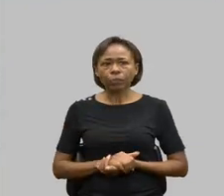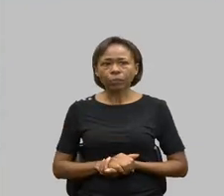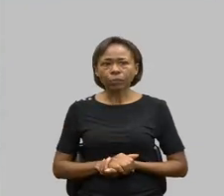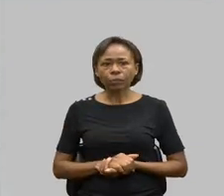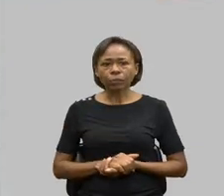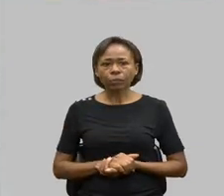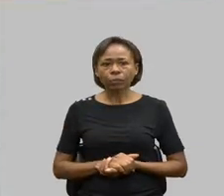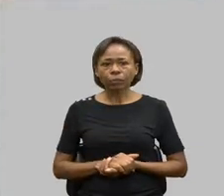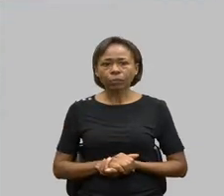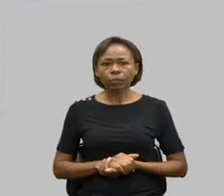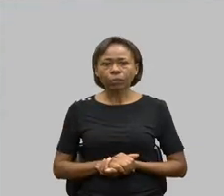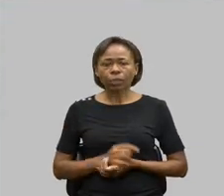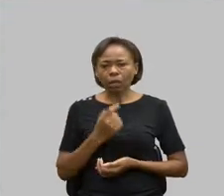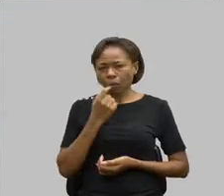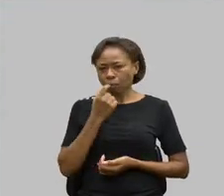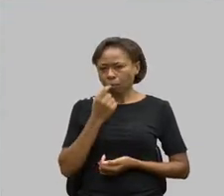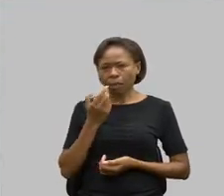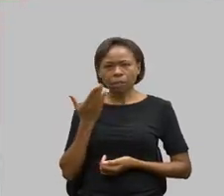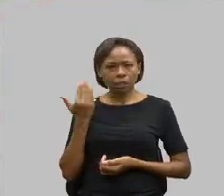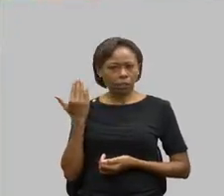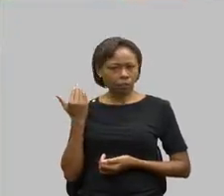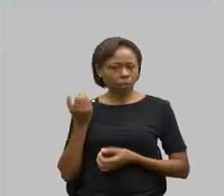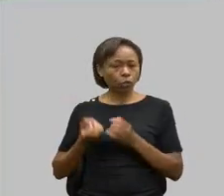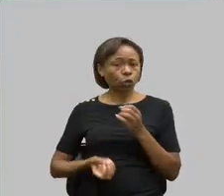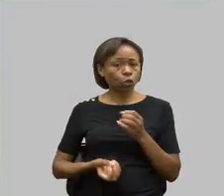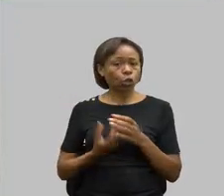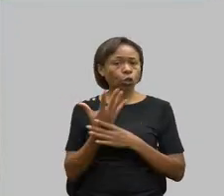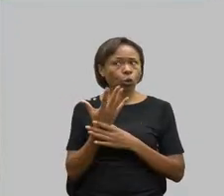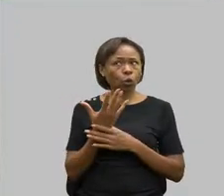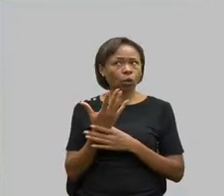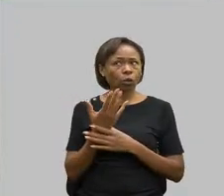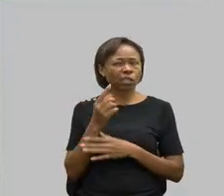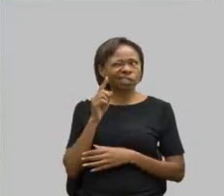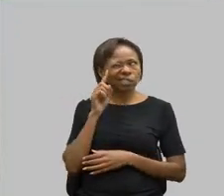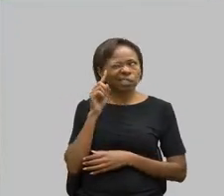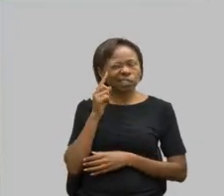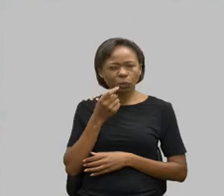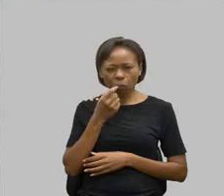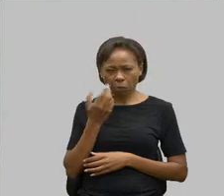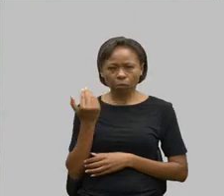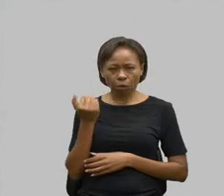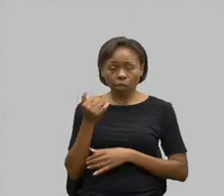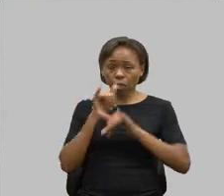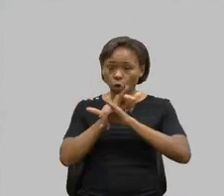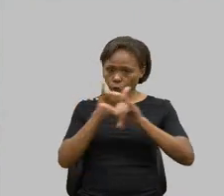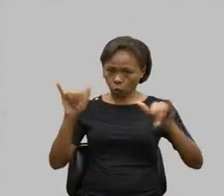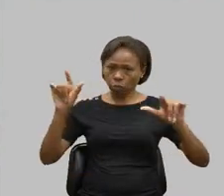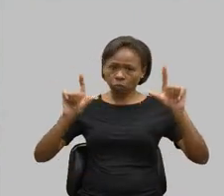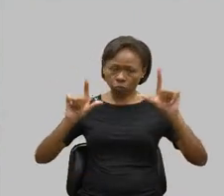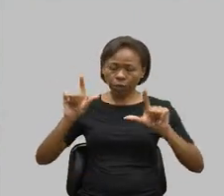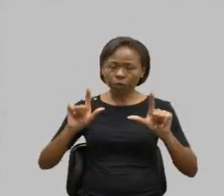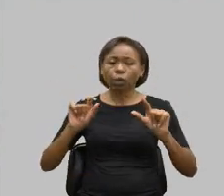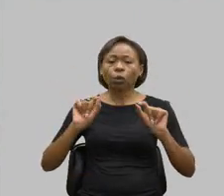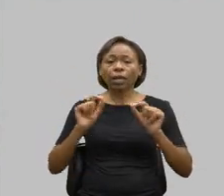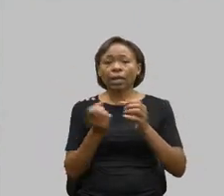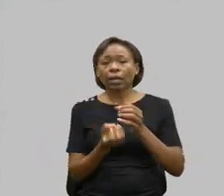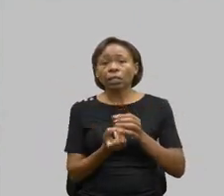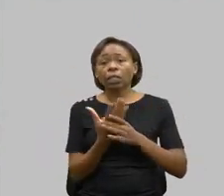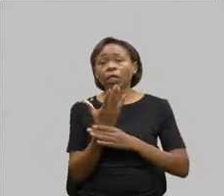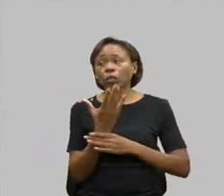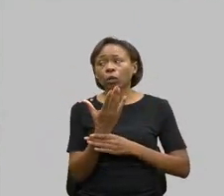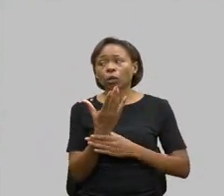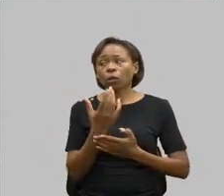foi criado recentemente, há poucos dias, foi noticiado na imprensa, a criação do selo